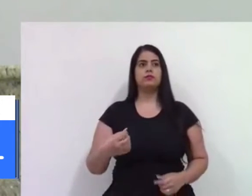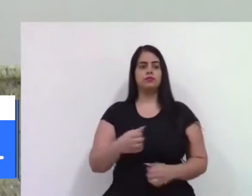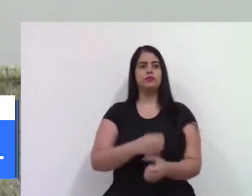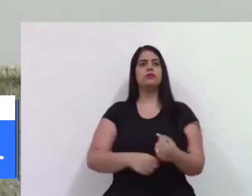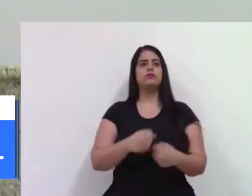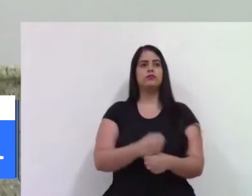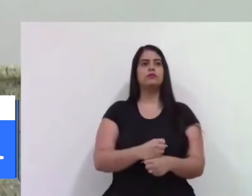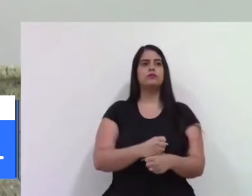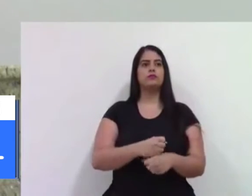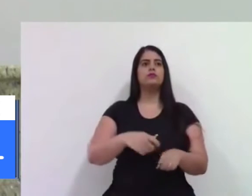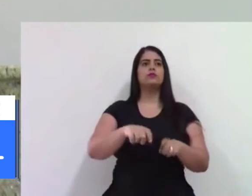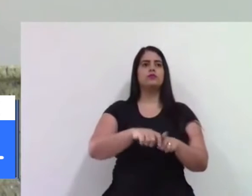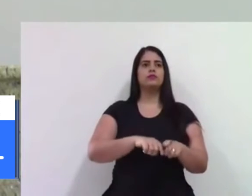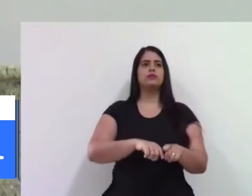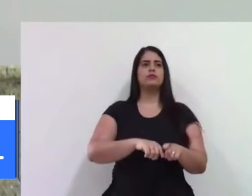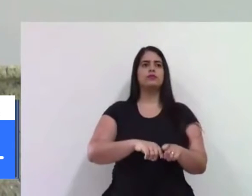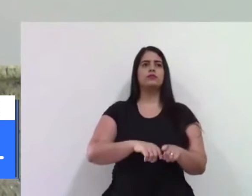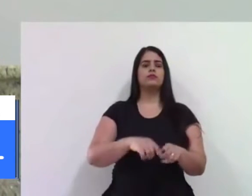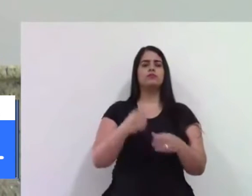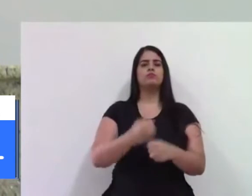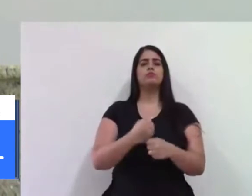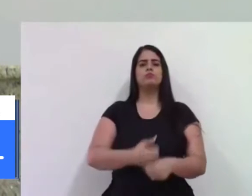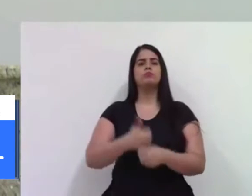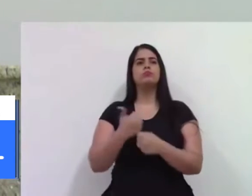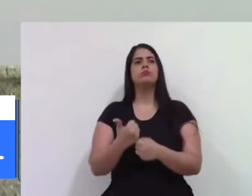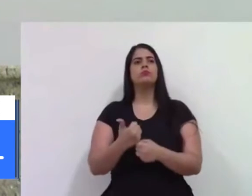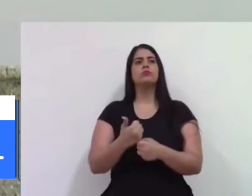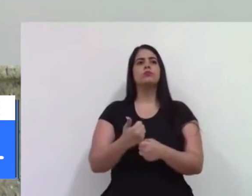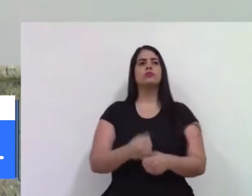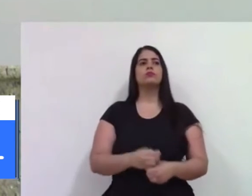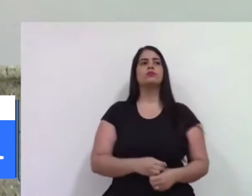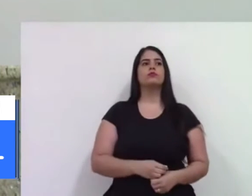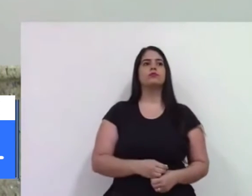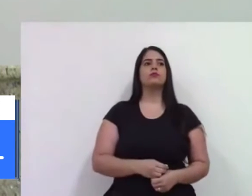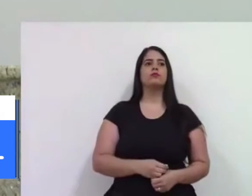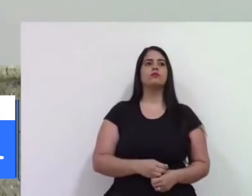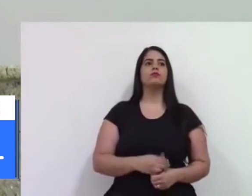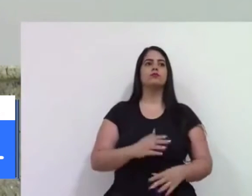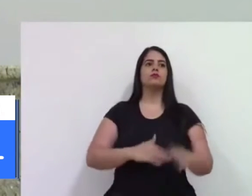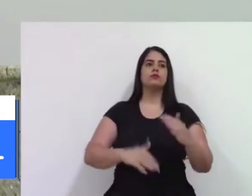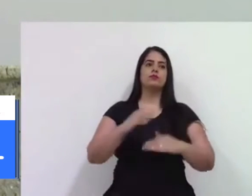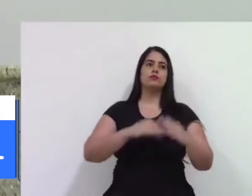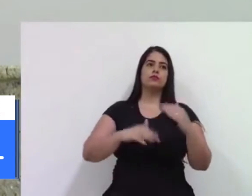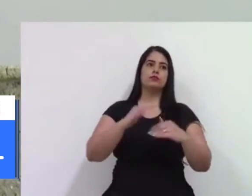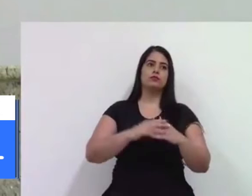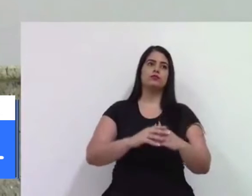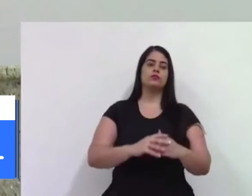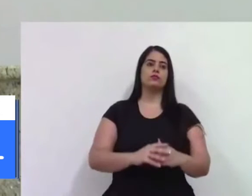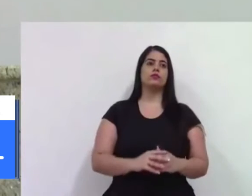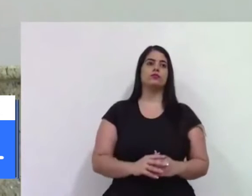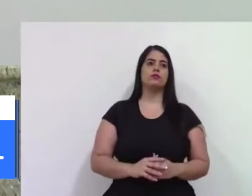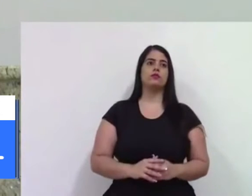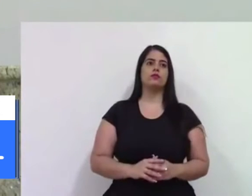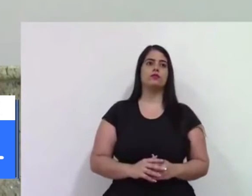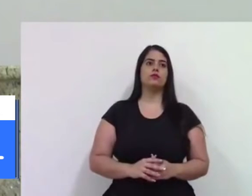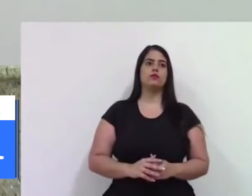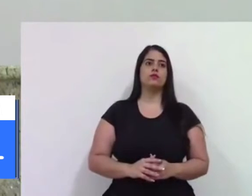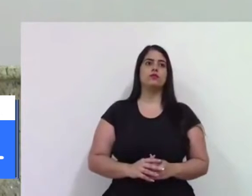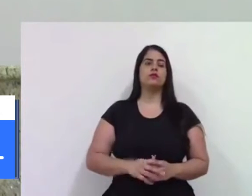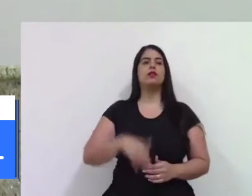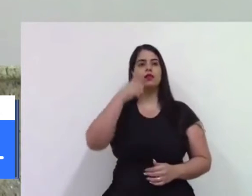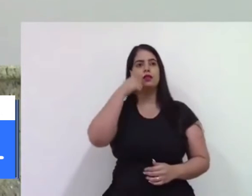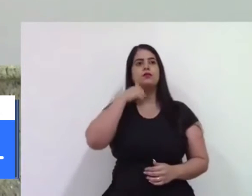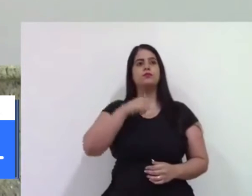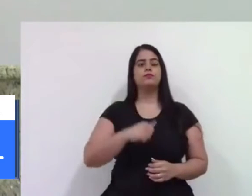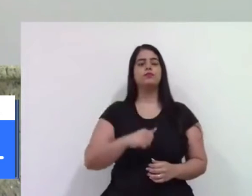desde janeiro, mas que possam, assim que puder, aumentar mais ainda para beneficiar, principalmente, as mulheres